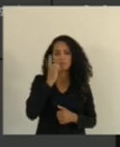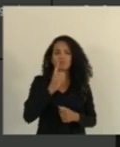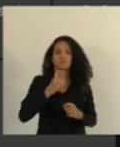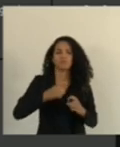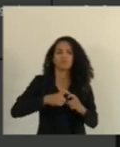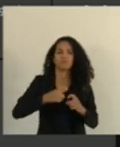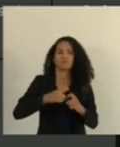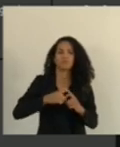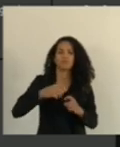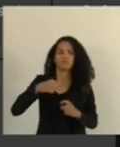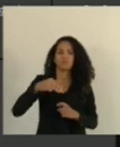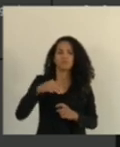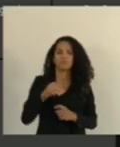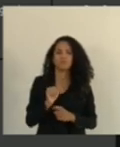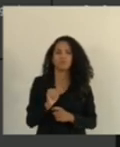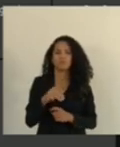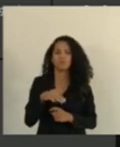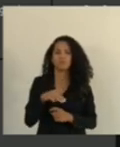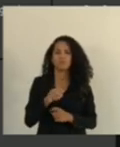Emílio Maméri.